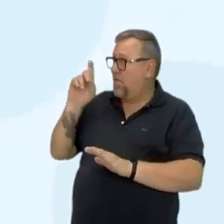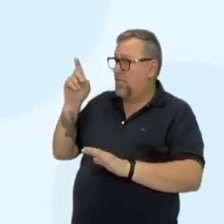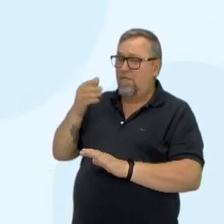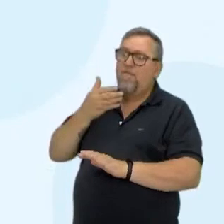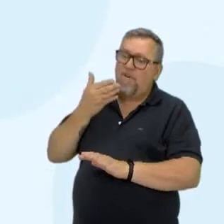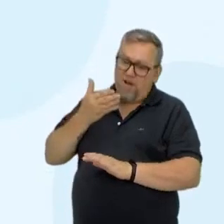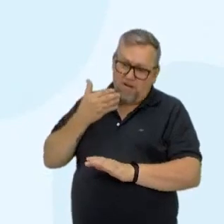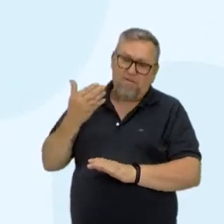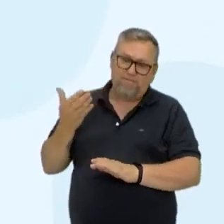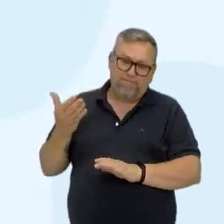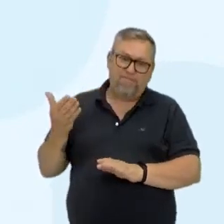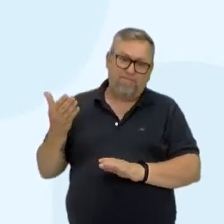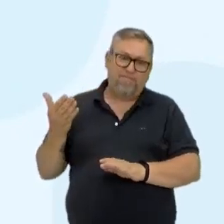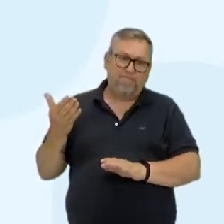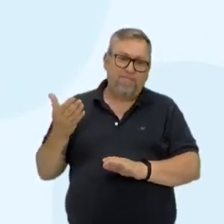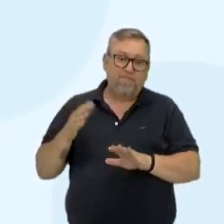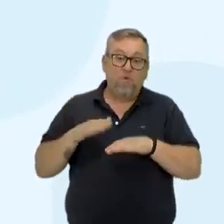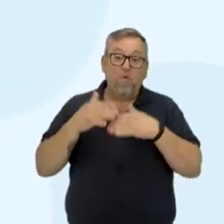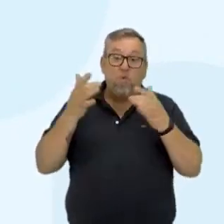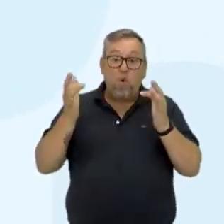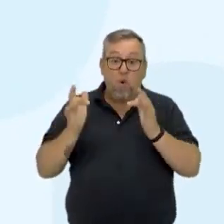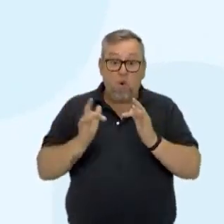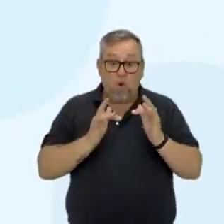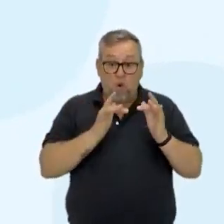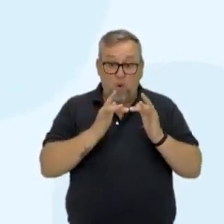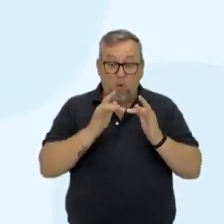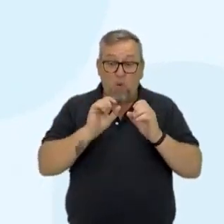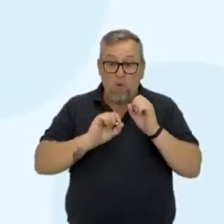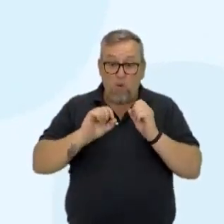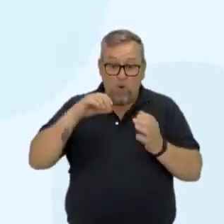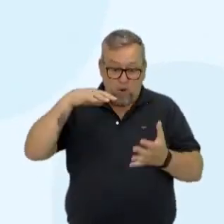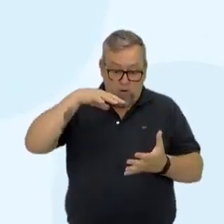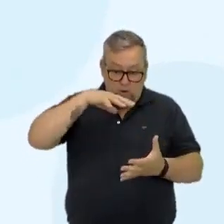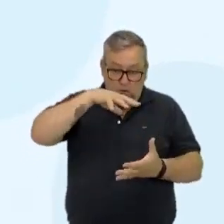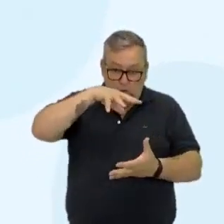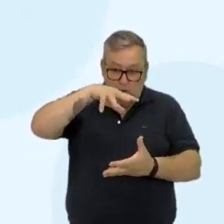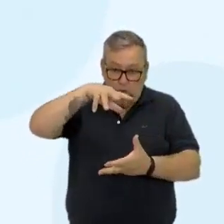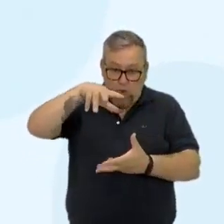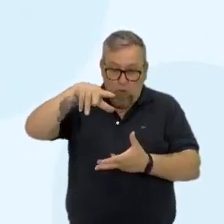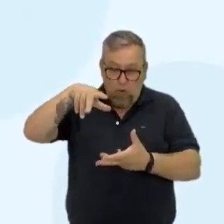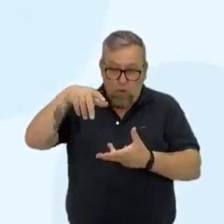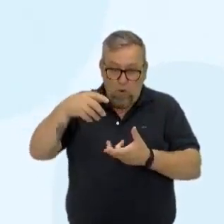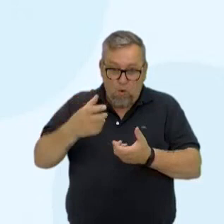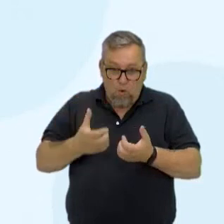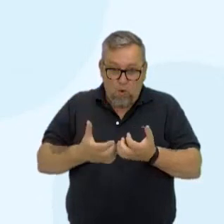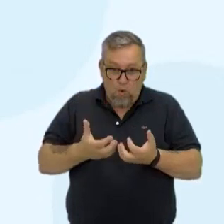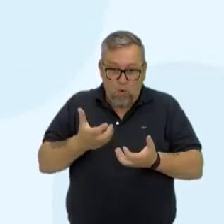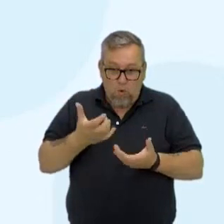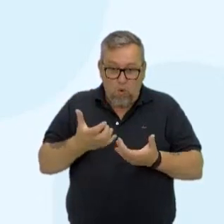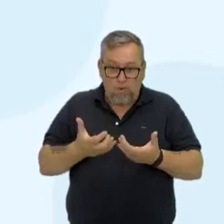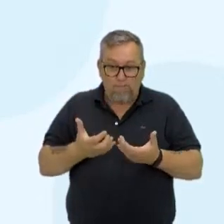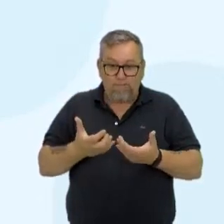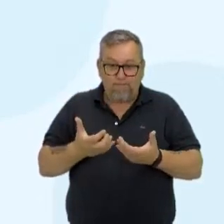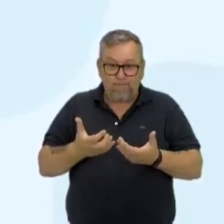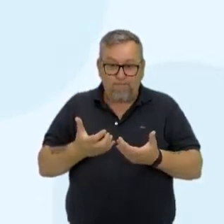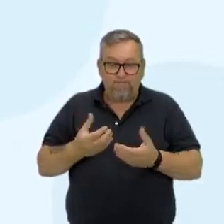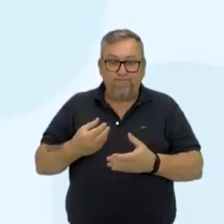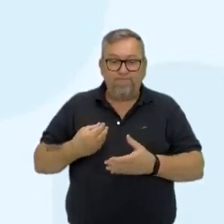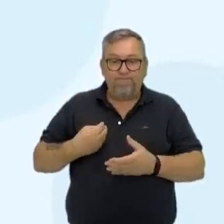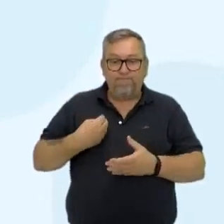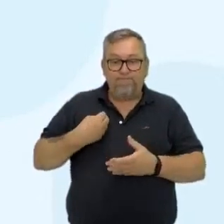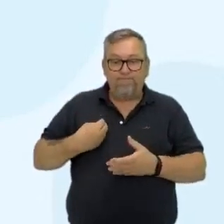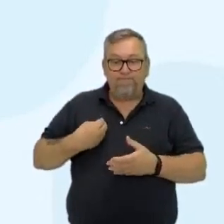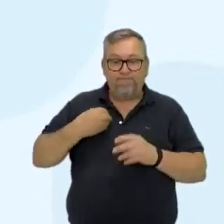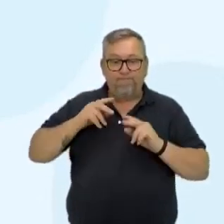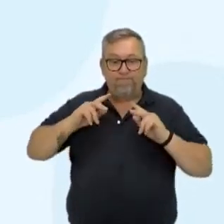discutir. Qual é a relação entre o aquecimento global e a